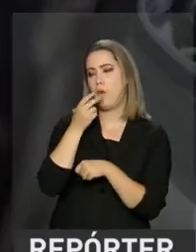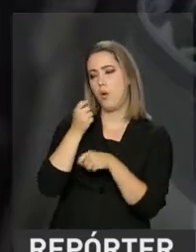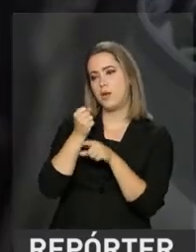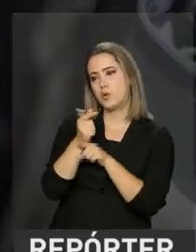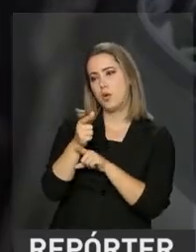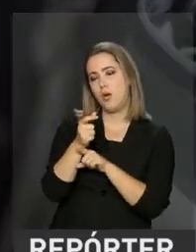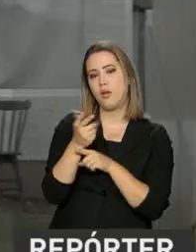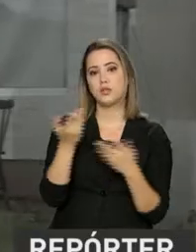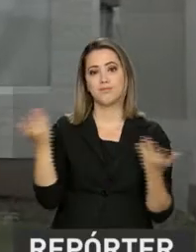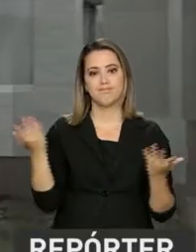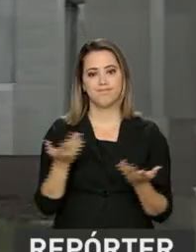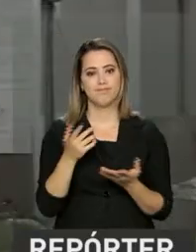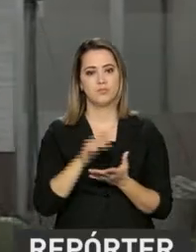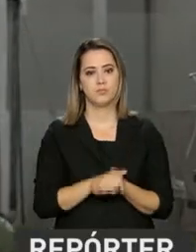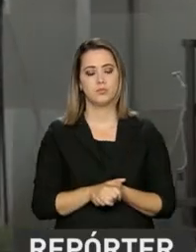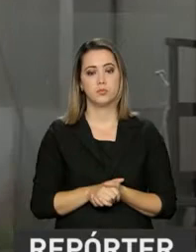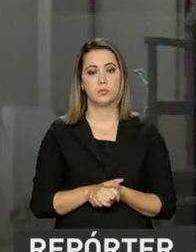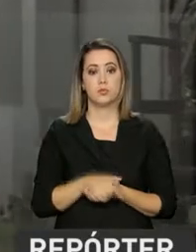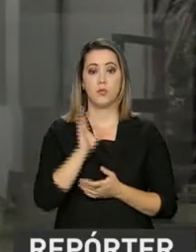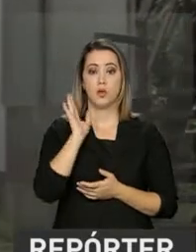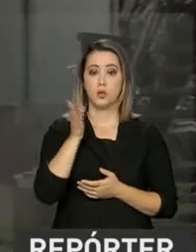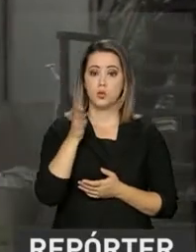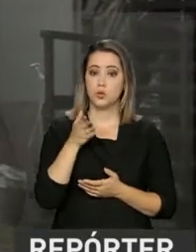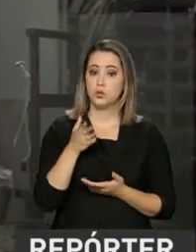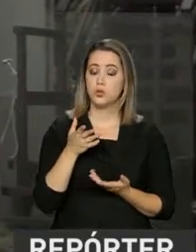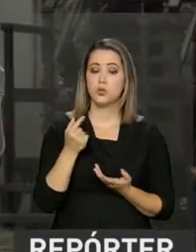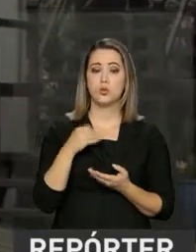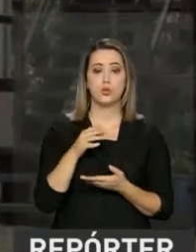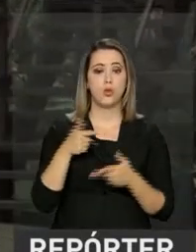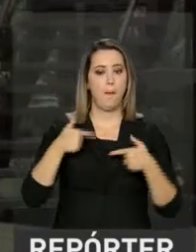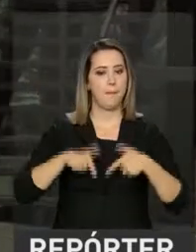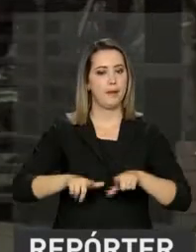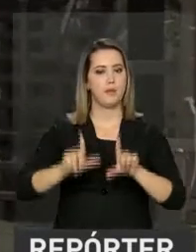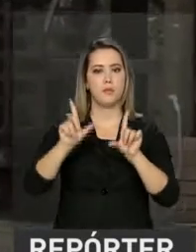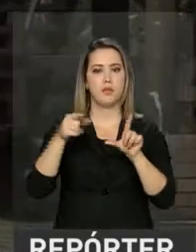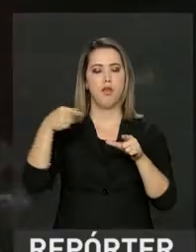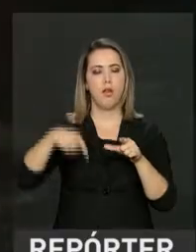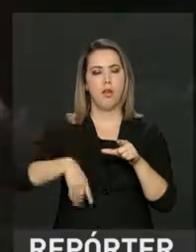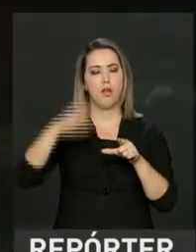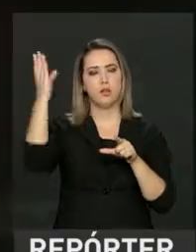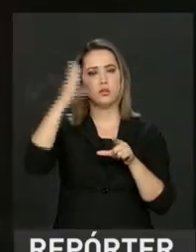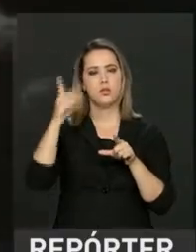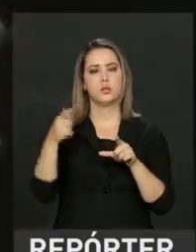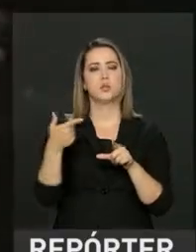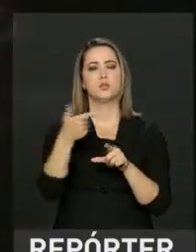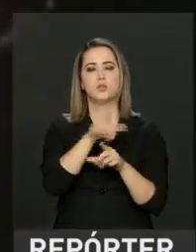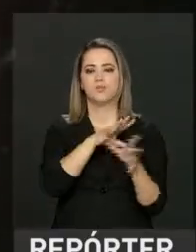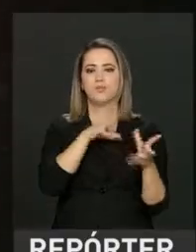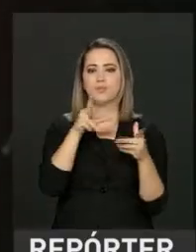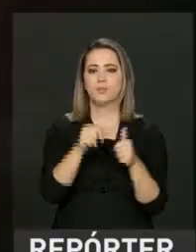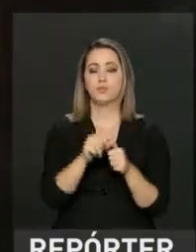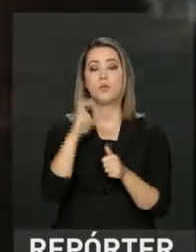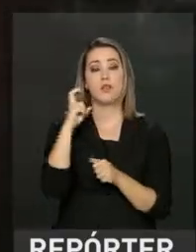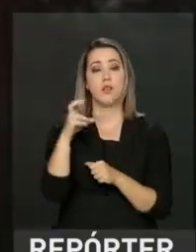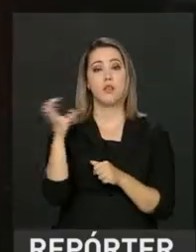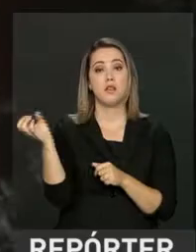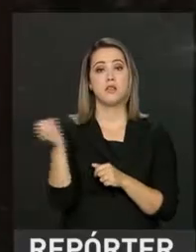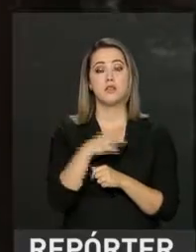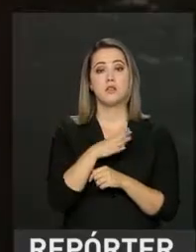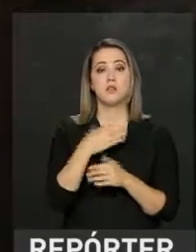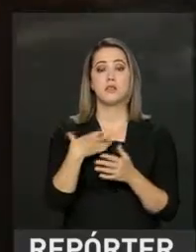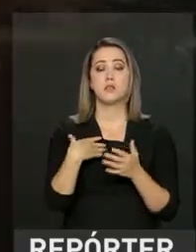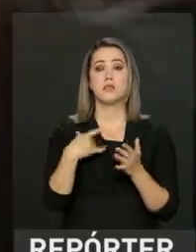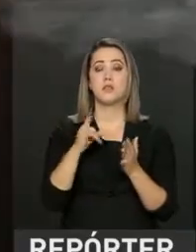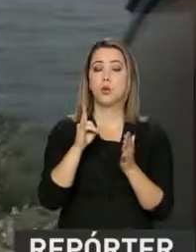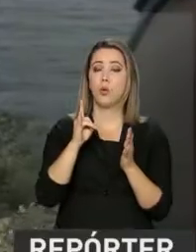sorte, né, agora, né. O curta já foi premiado em festivais nacionais e internacionais, e cinco novos editais